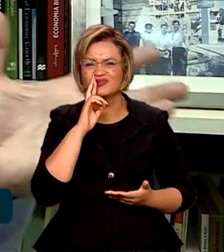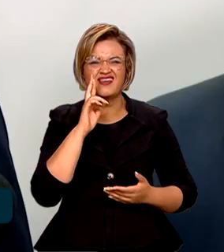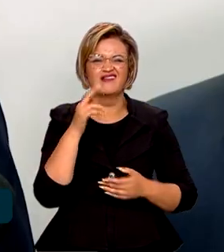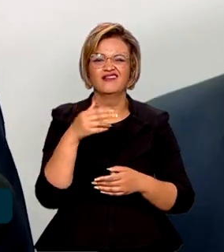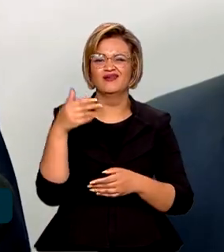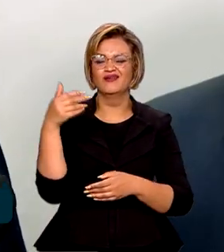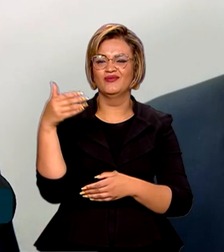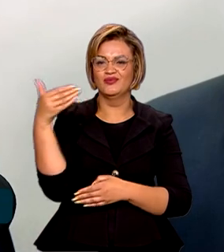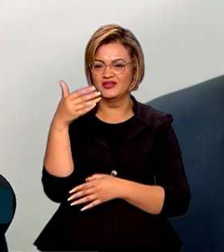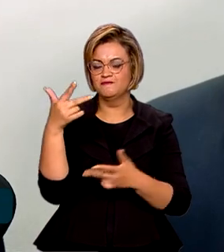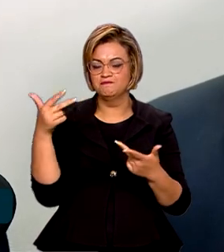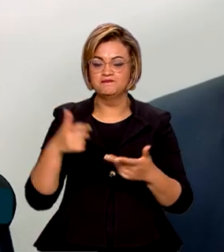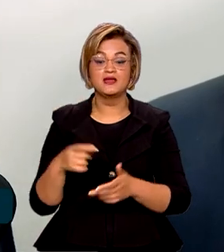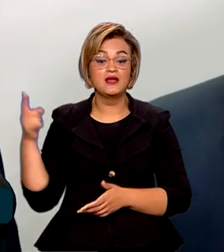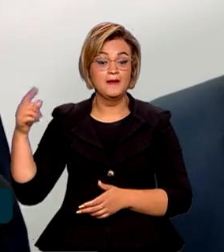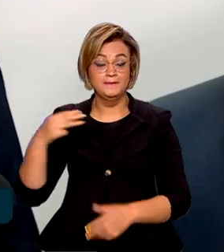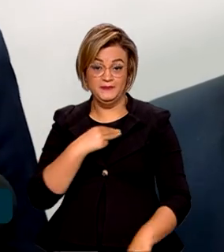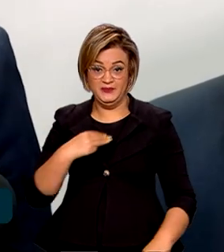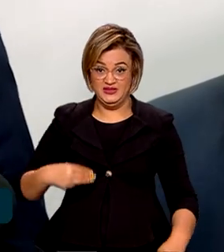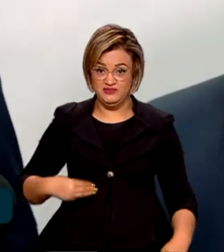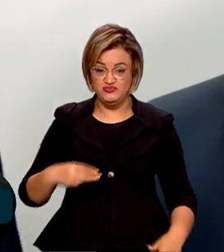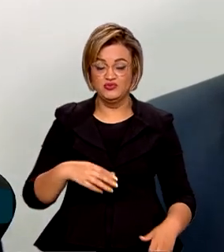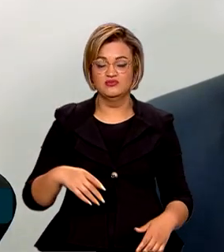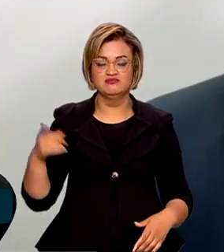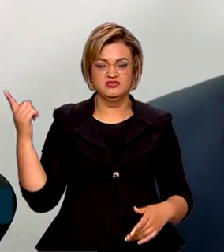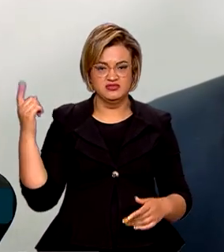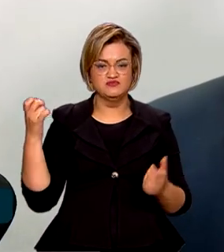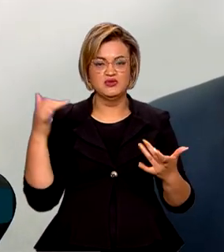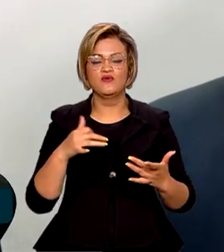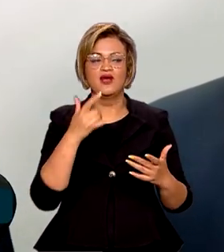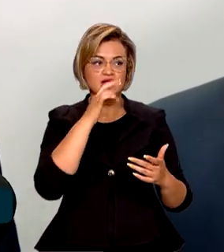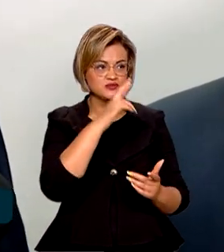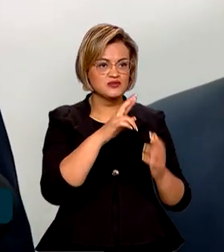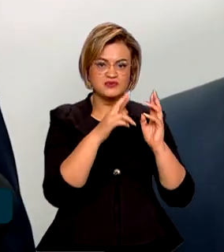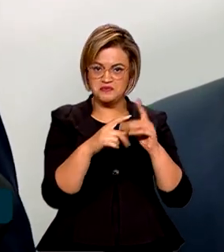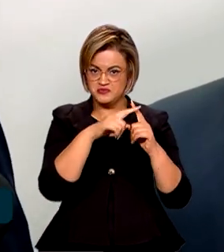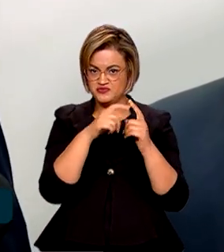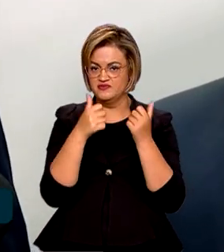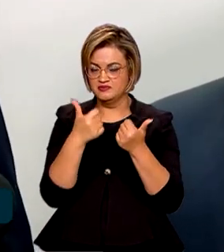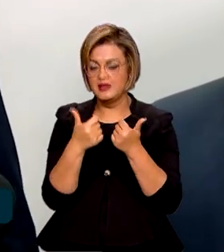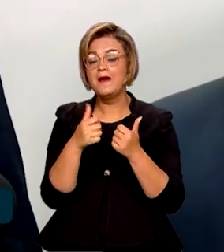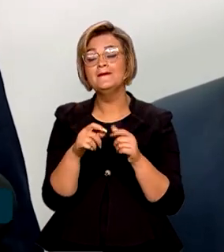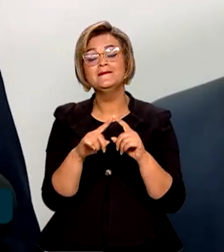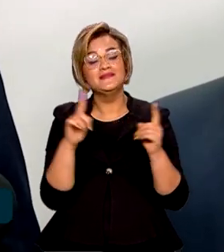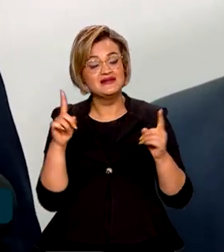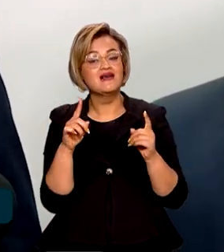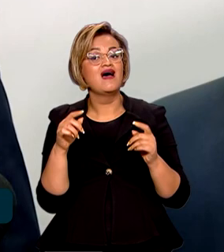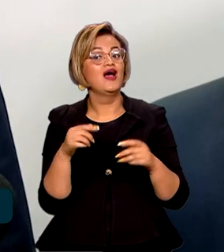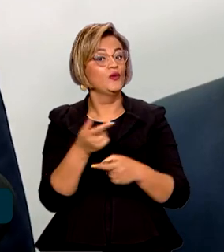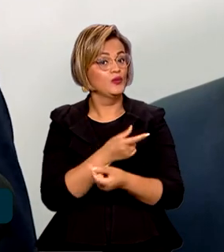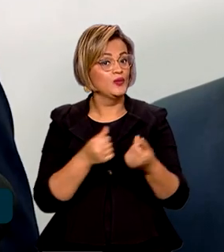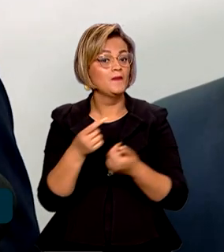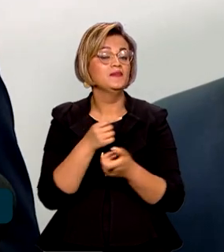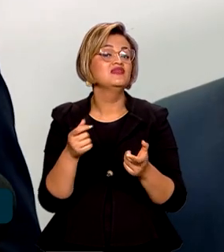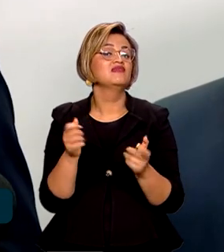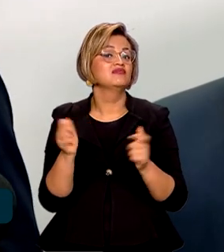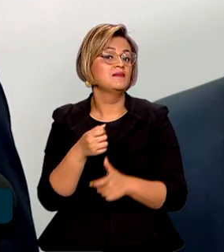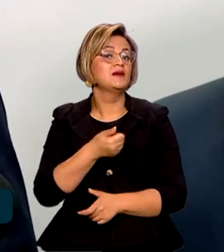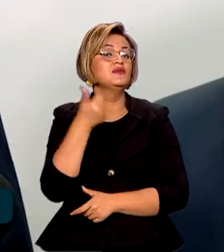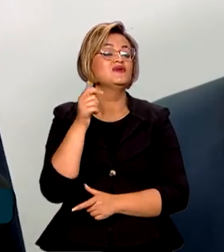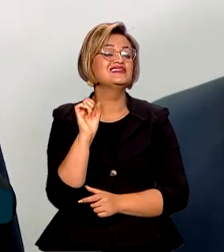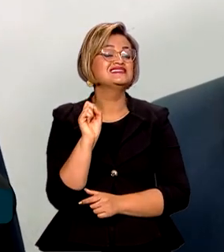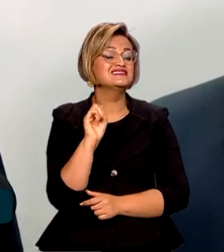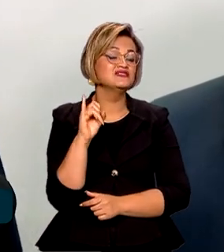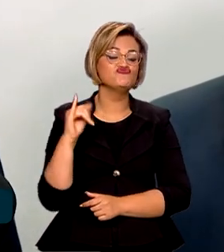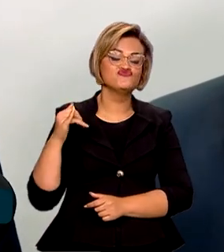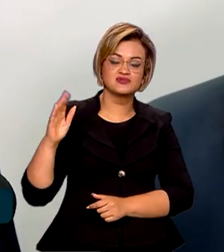economia. O ministro da Fazenda alertou que, apesar dos bons resultados, a economia pode ser impactada pela manutenção dos juros acima